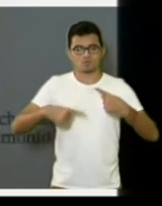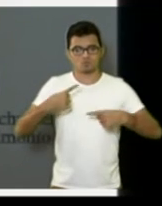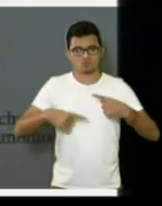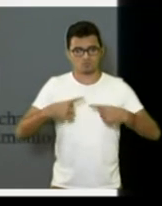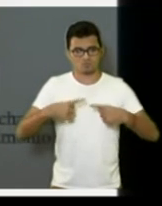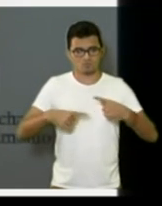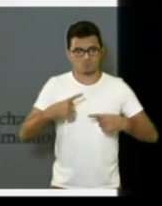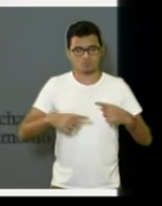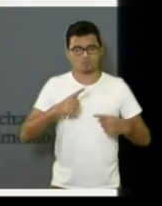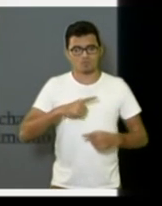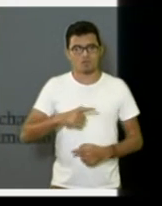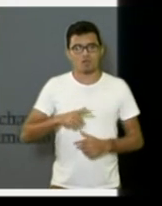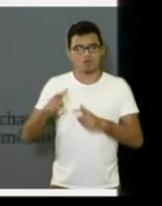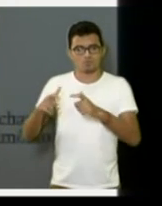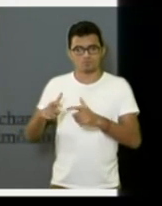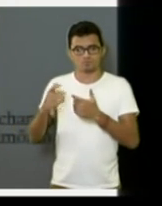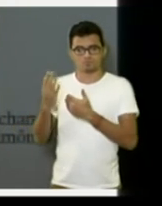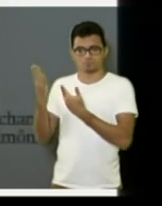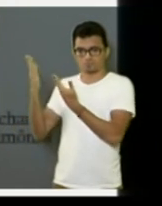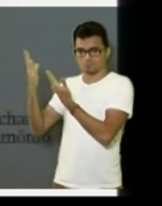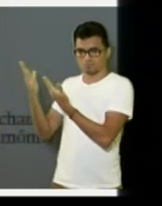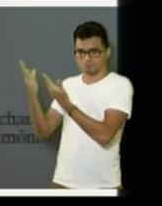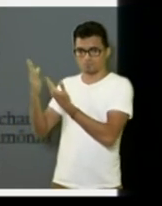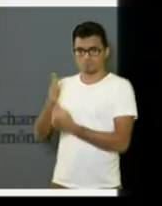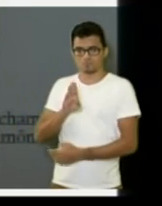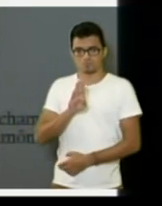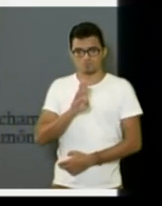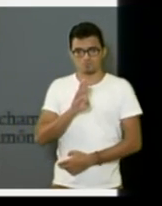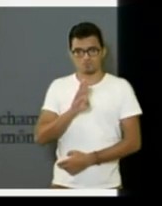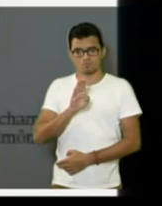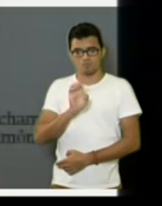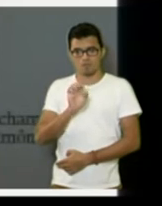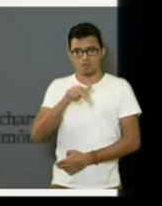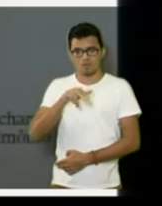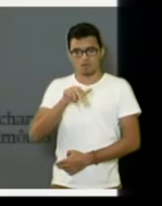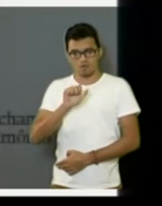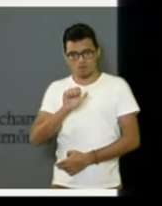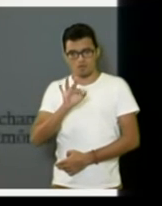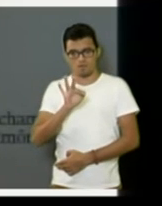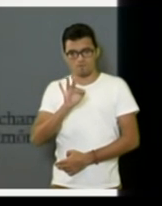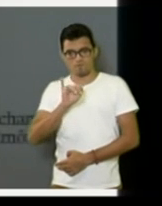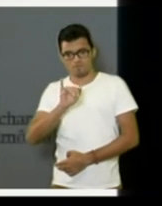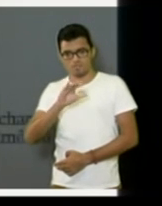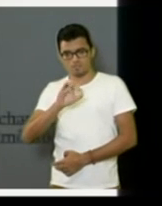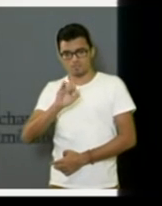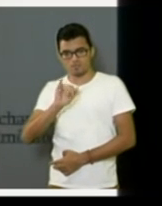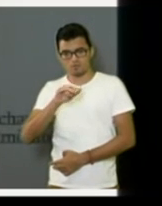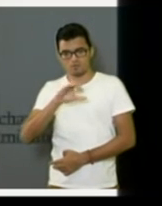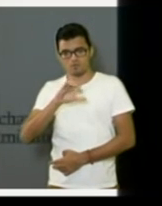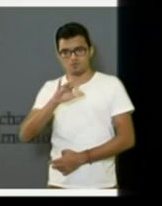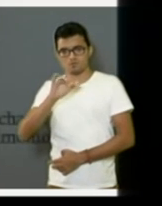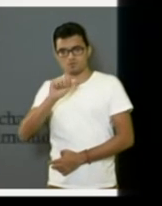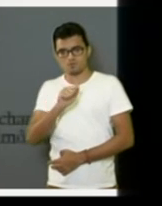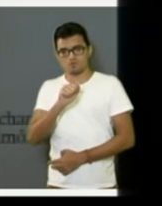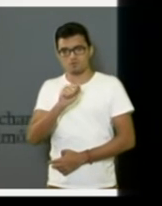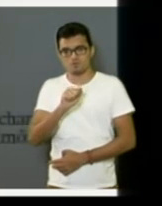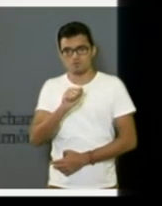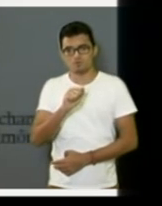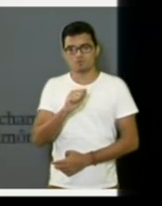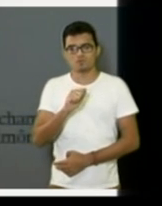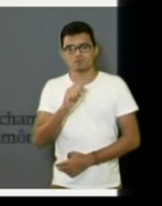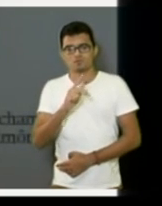a beneficência portuguesa. A gente quer uma audiência onde a gente está envolvido com vários movimentos sociais aqui da cidade,